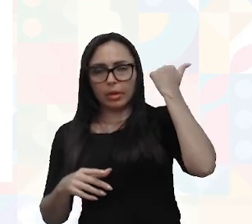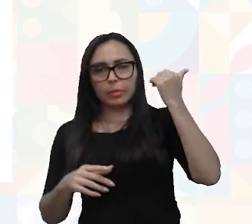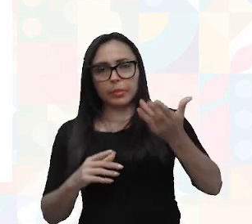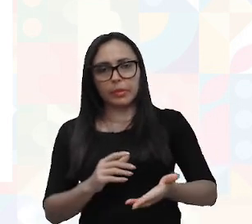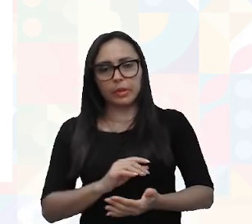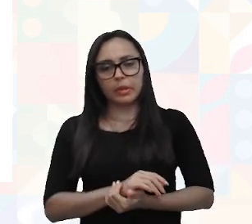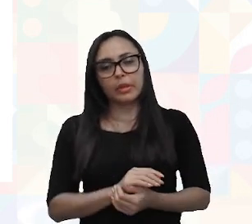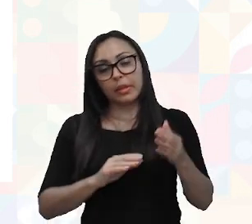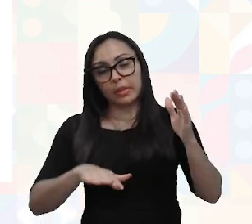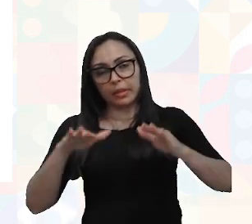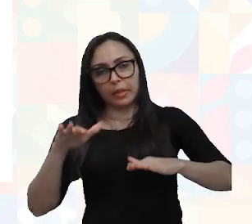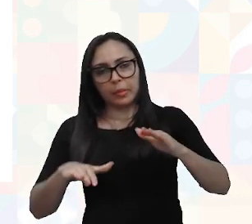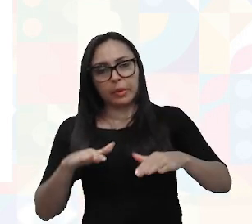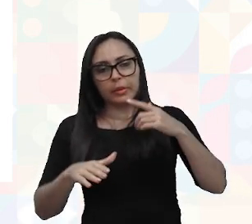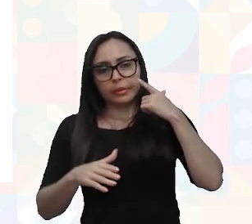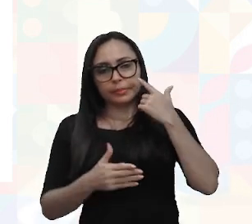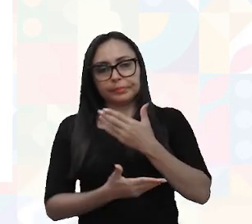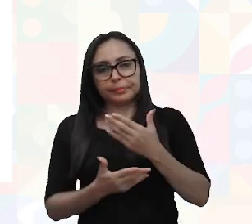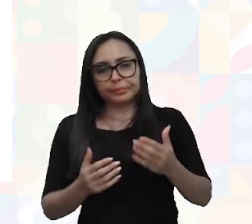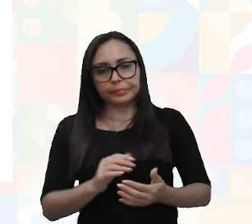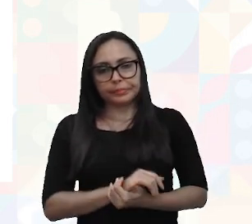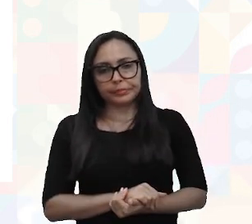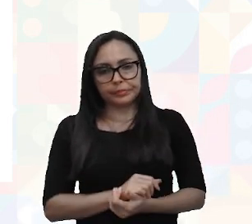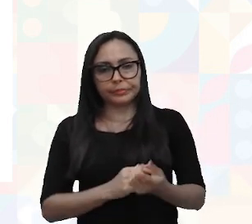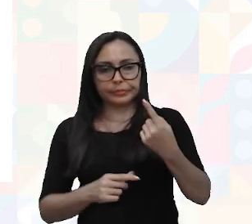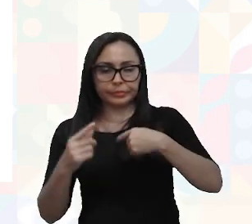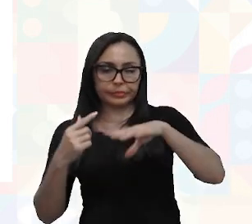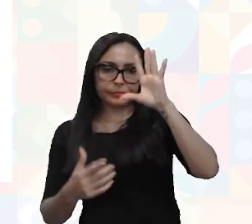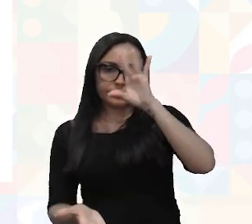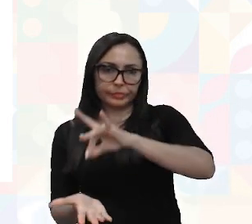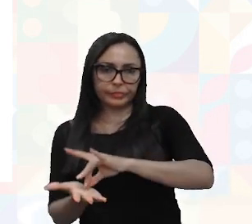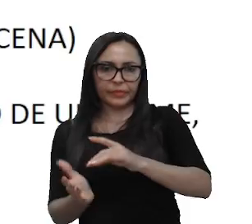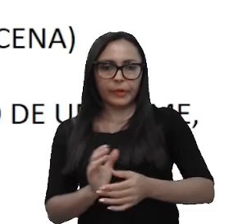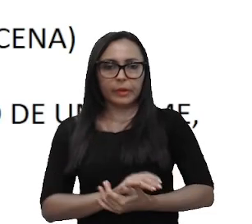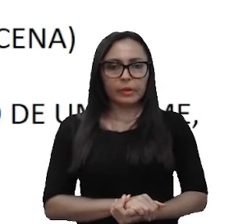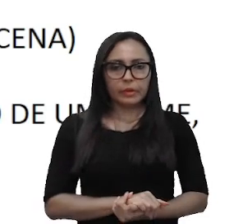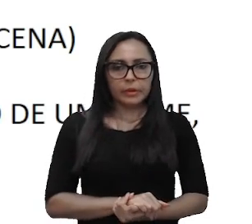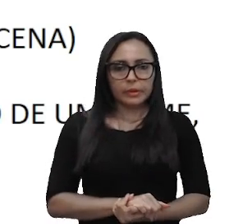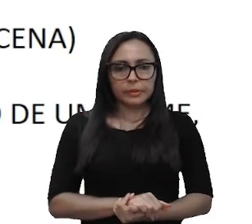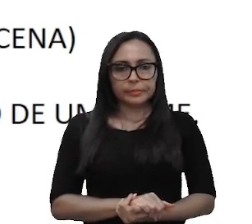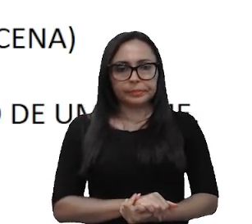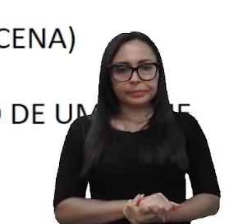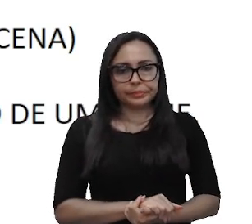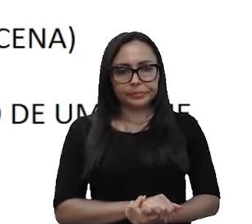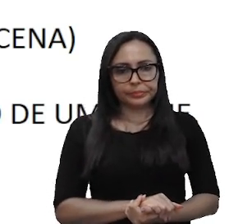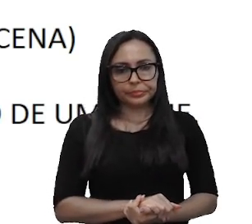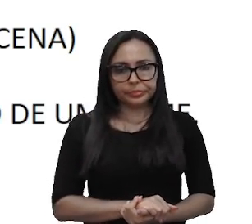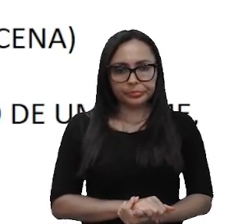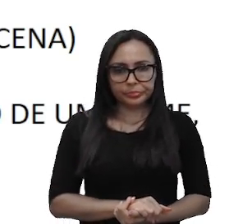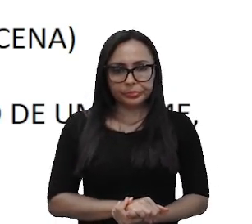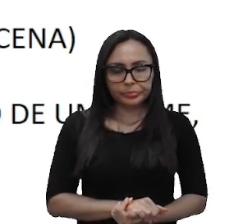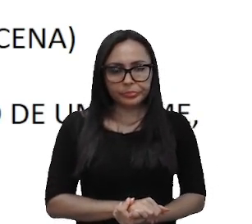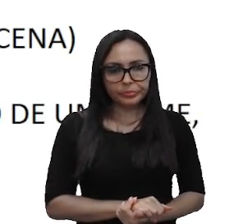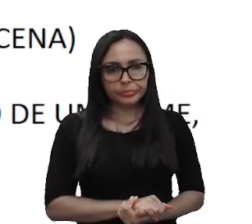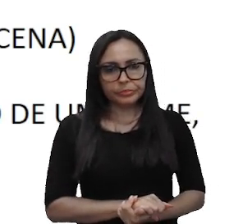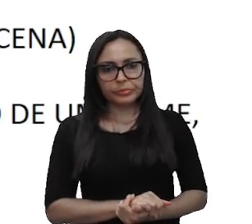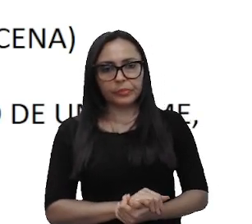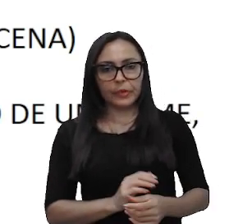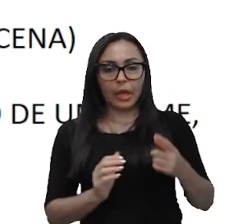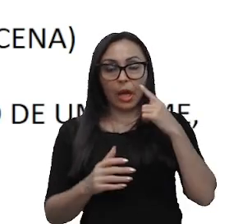depende muito para o roteiro, ele se tornar realidade. E agora a gente vai navegar um pouco pelo